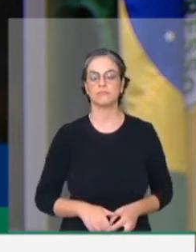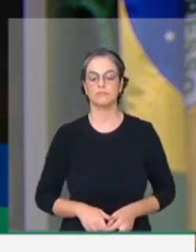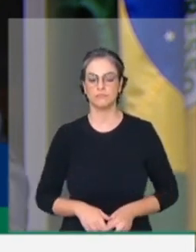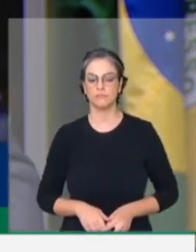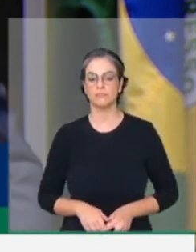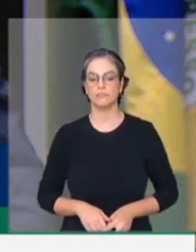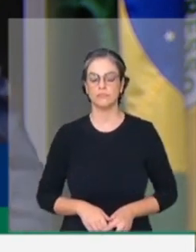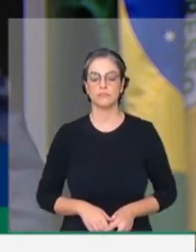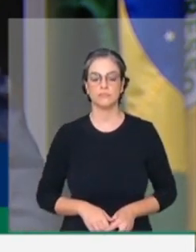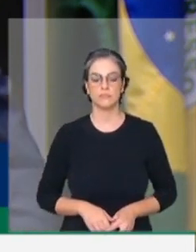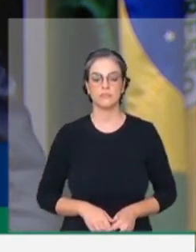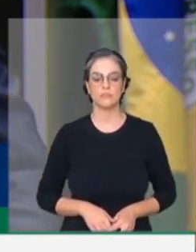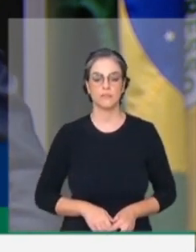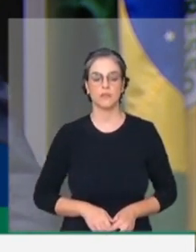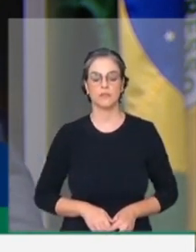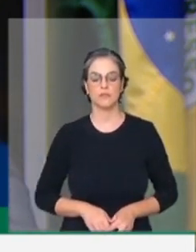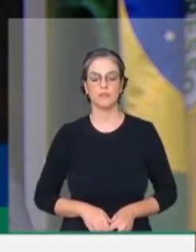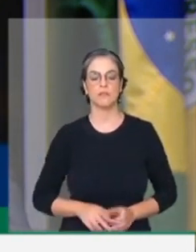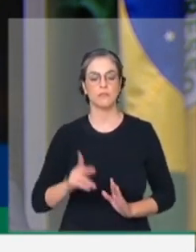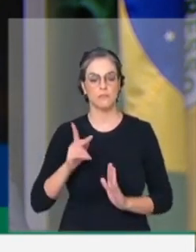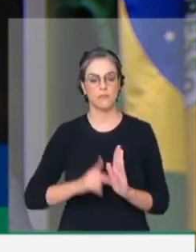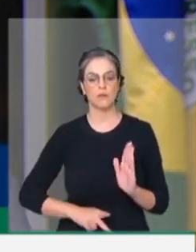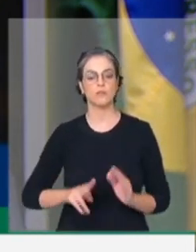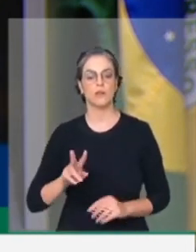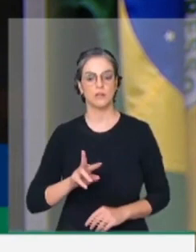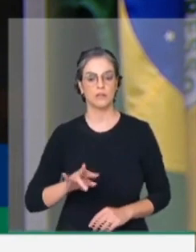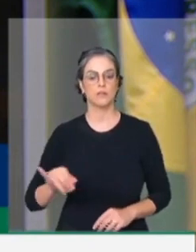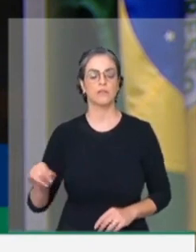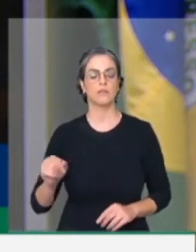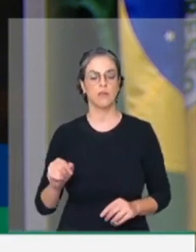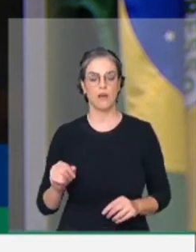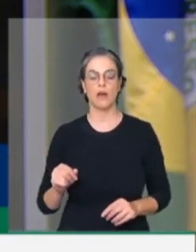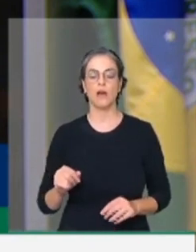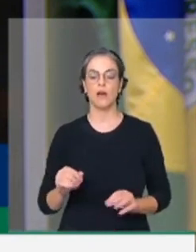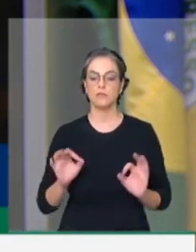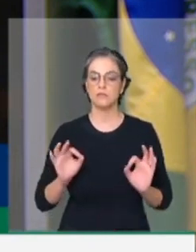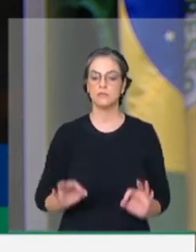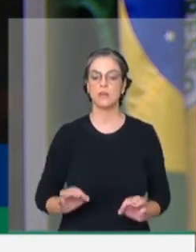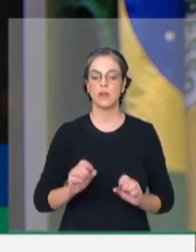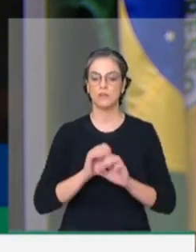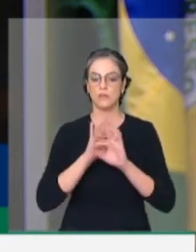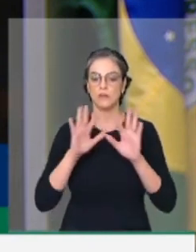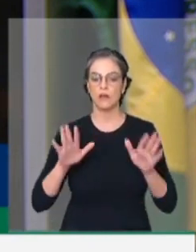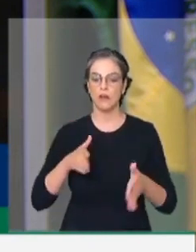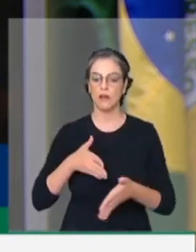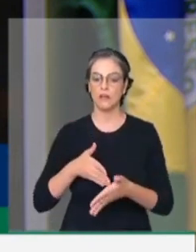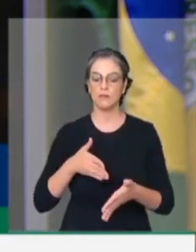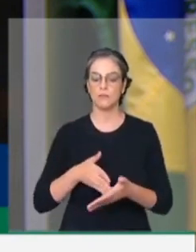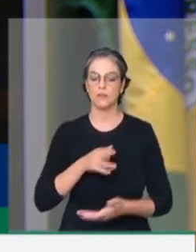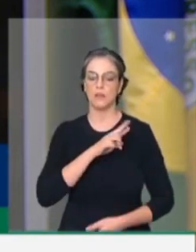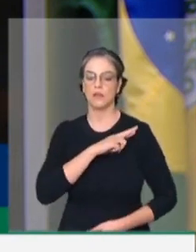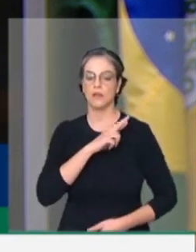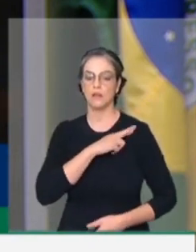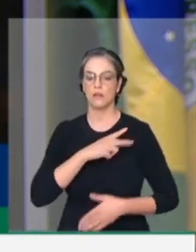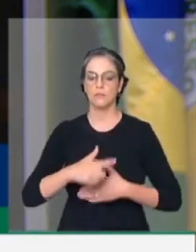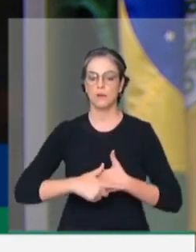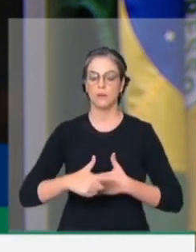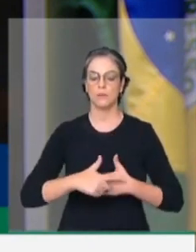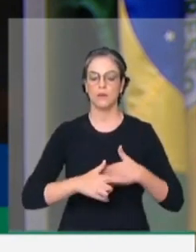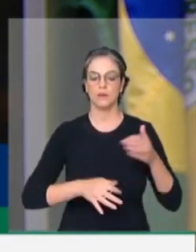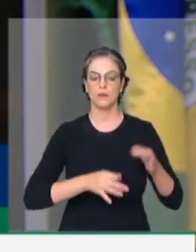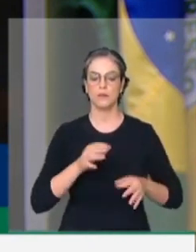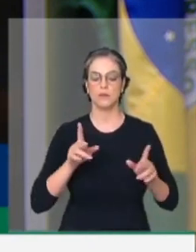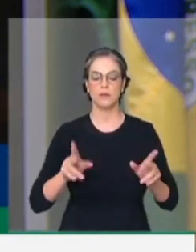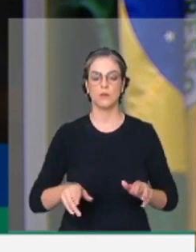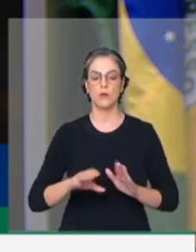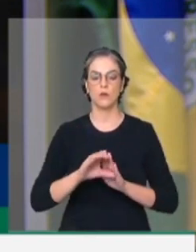que vem para delinear as funções que são claramente definidas pelo nosso Código